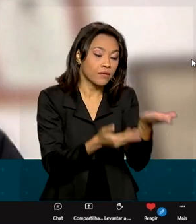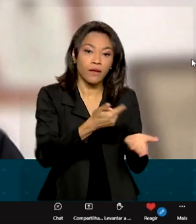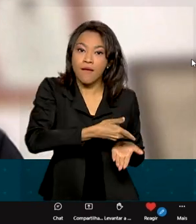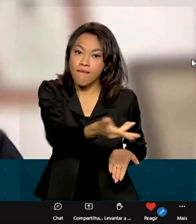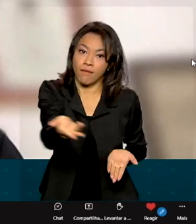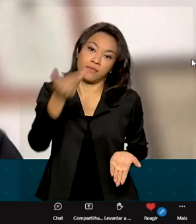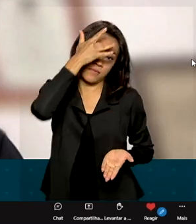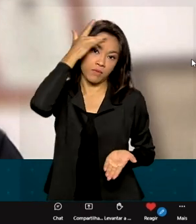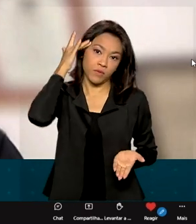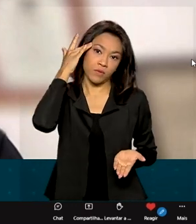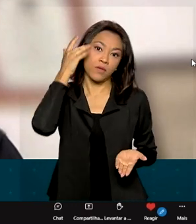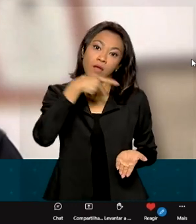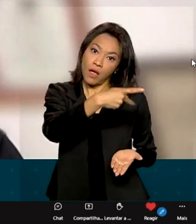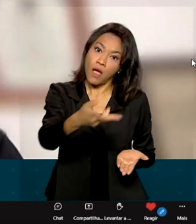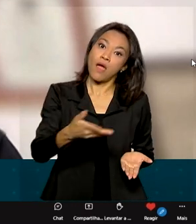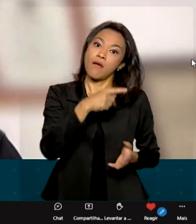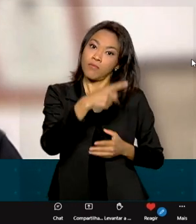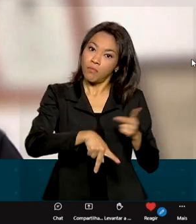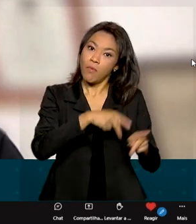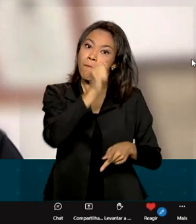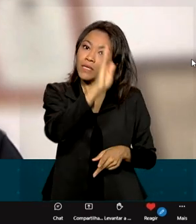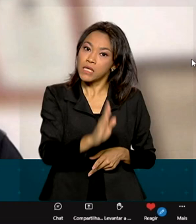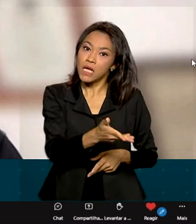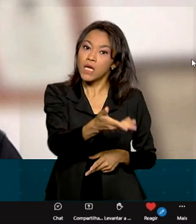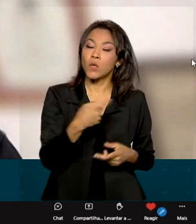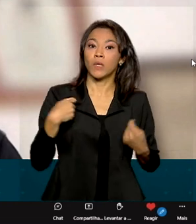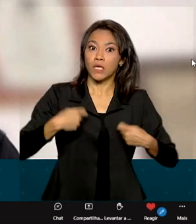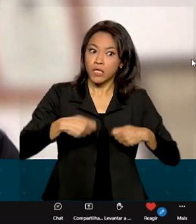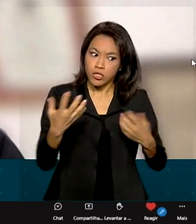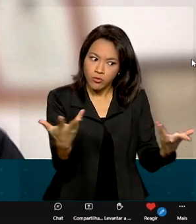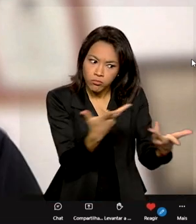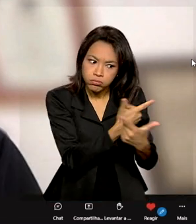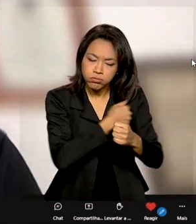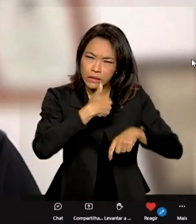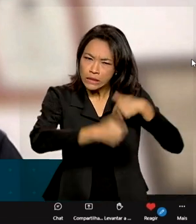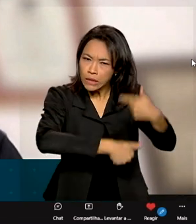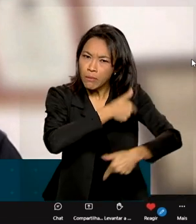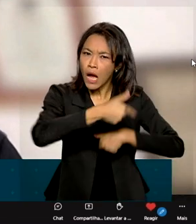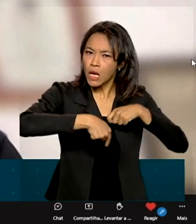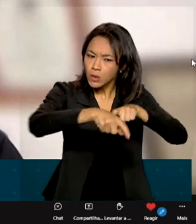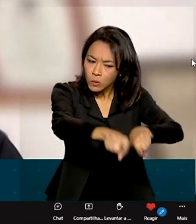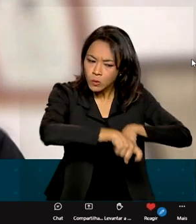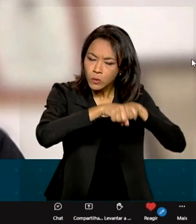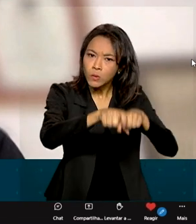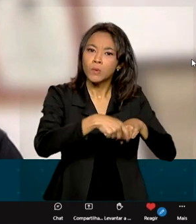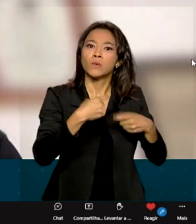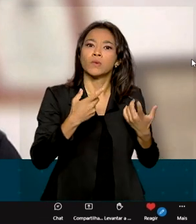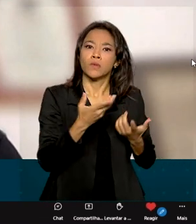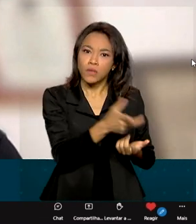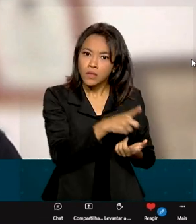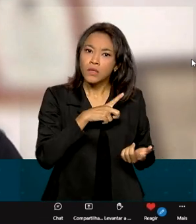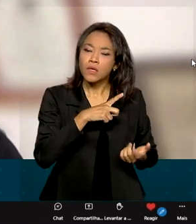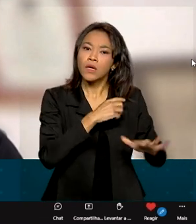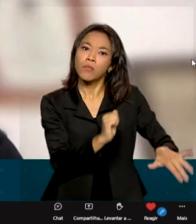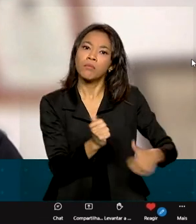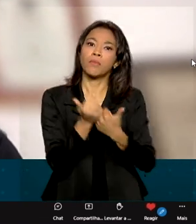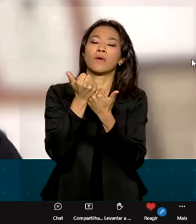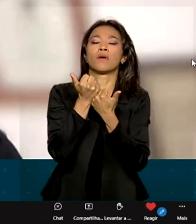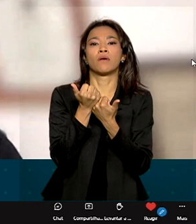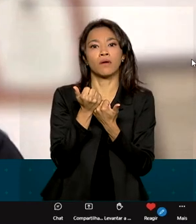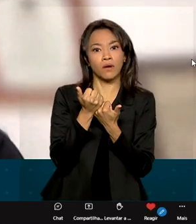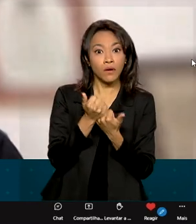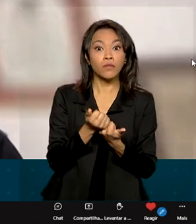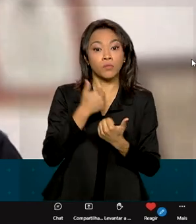aí. São brasileiros, produtores, eficientes, que têm contribuído muito